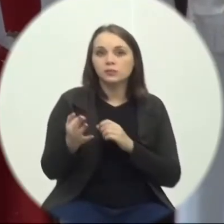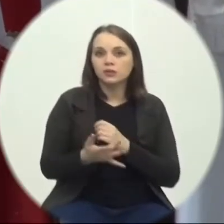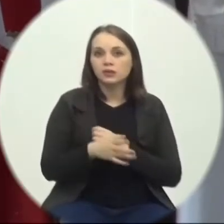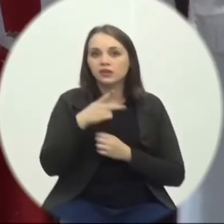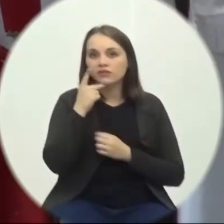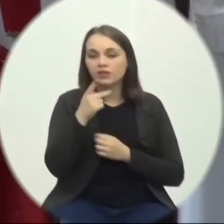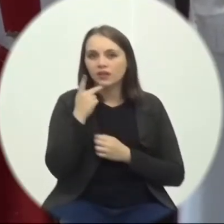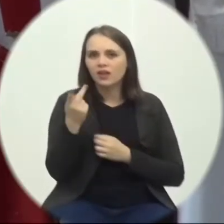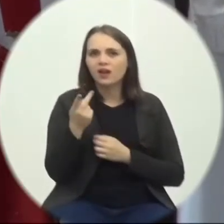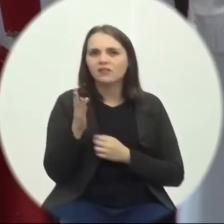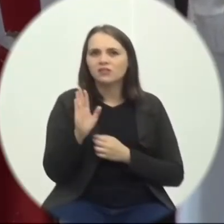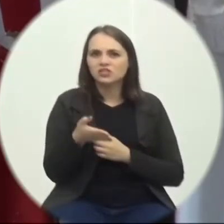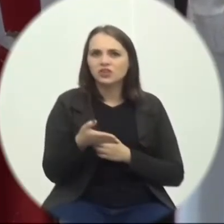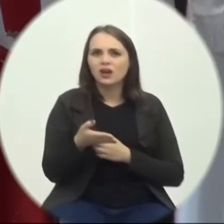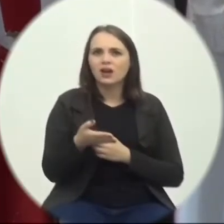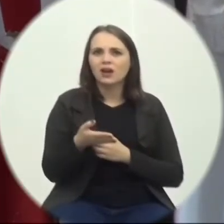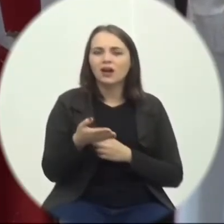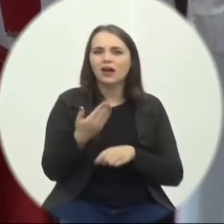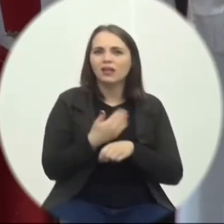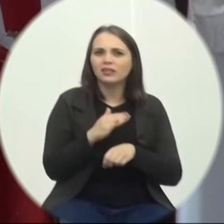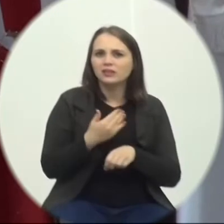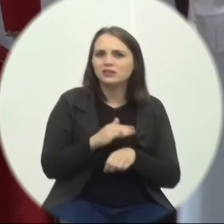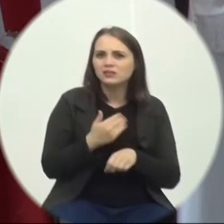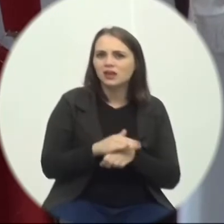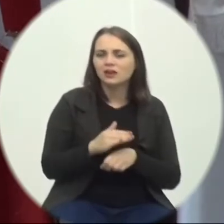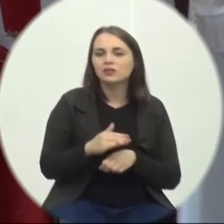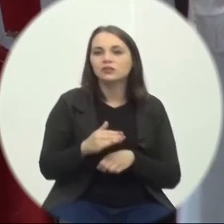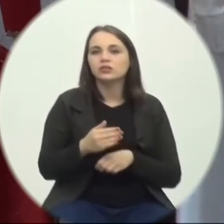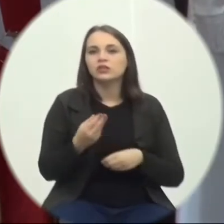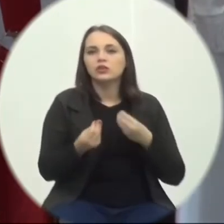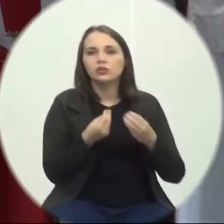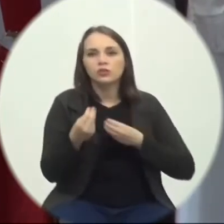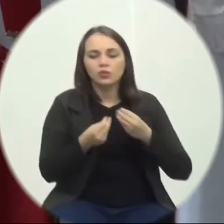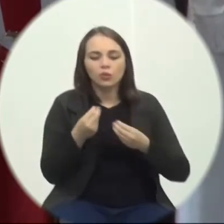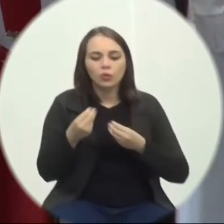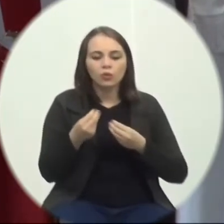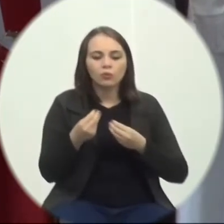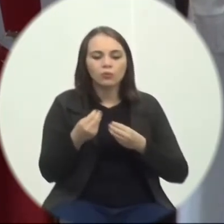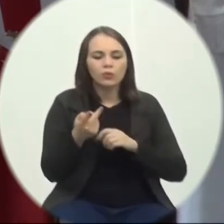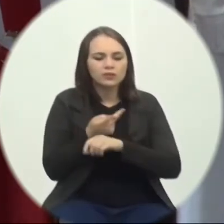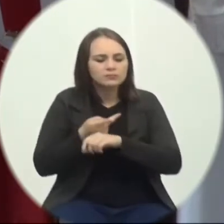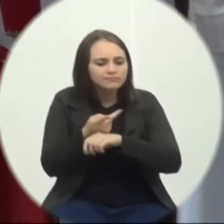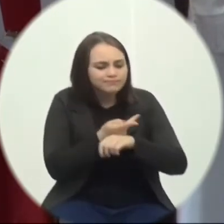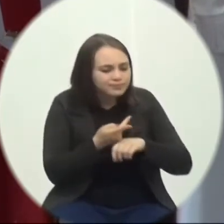falava muito Sobre testagem Massiva E o quanto Esse rastreamento E tentar compreender Com maior